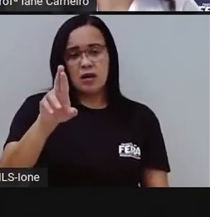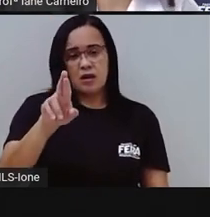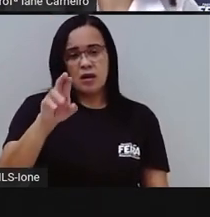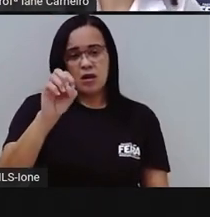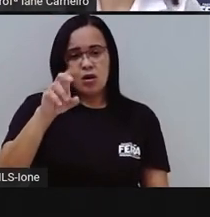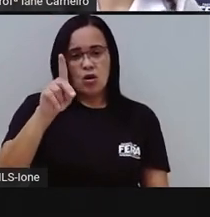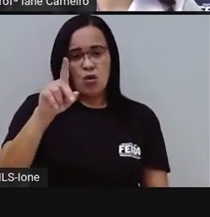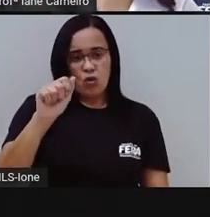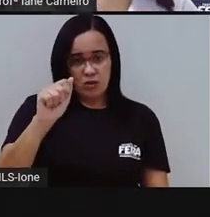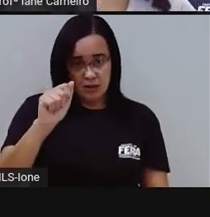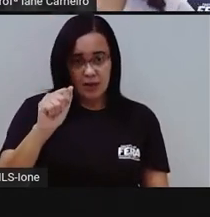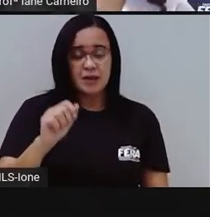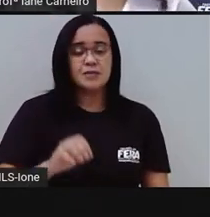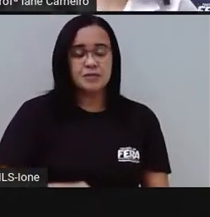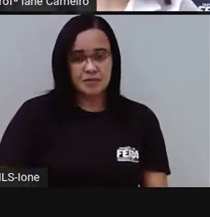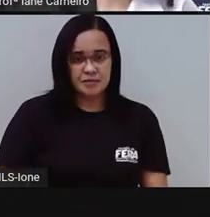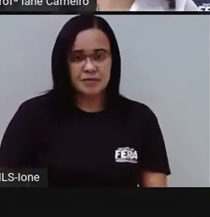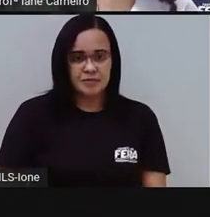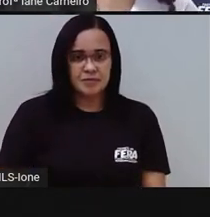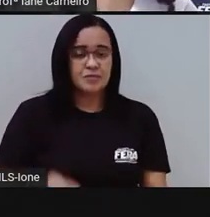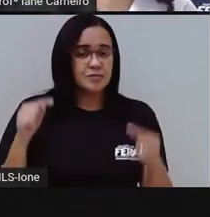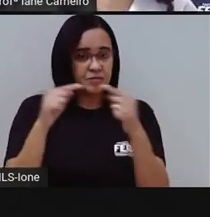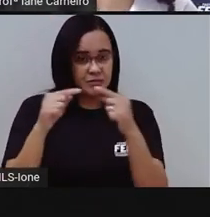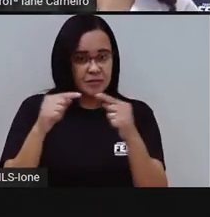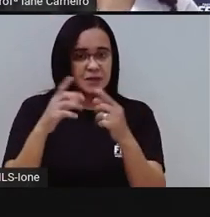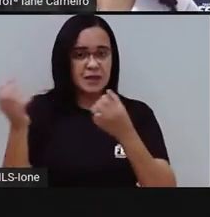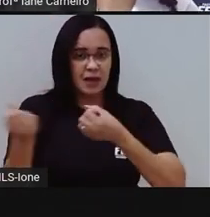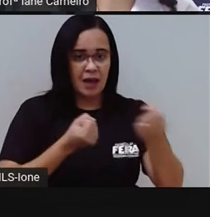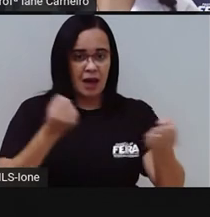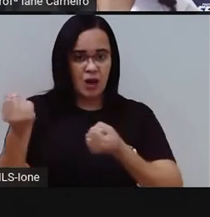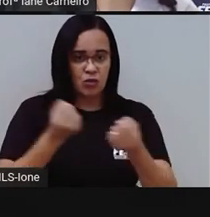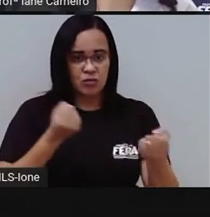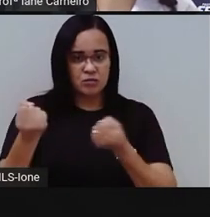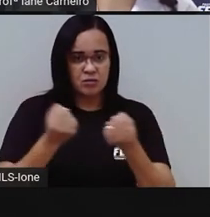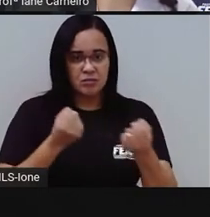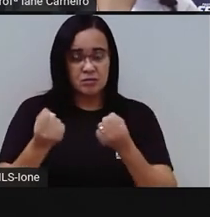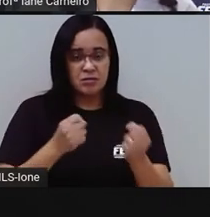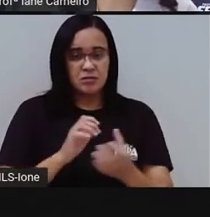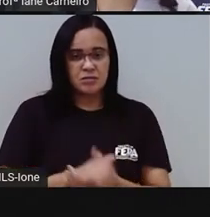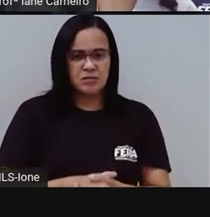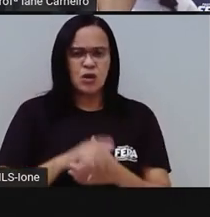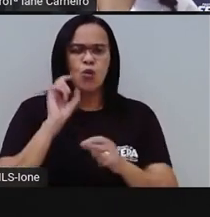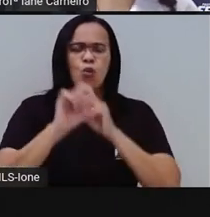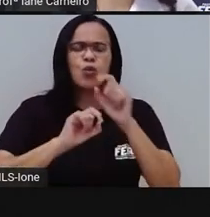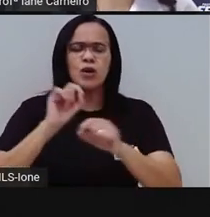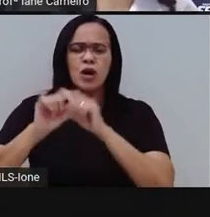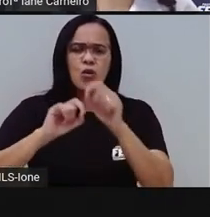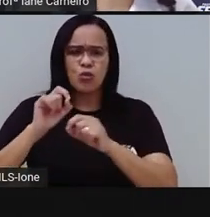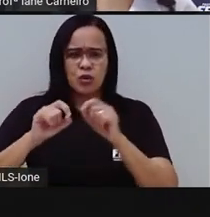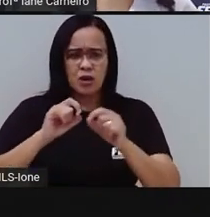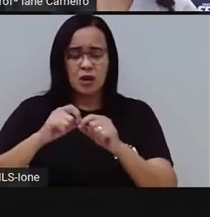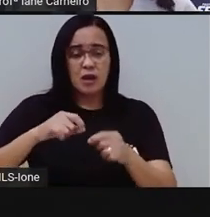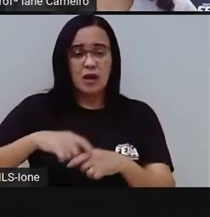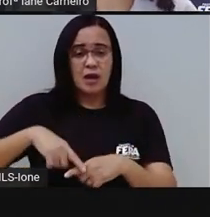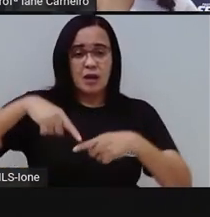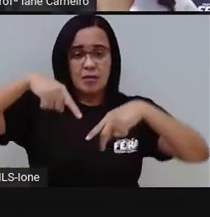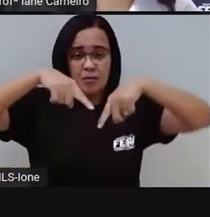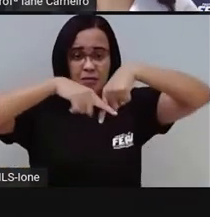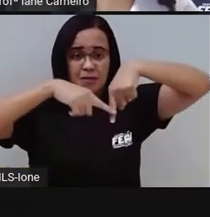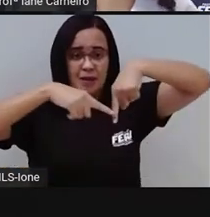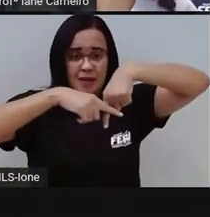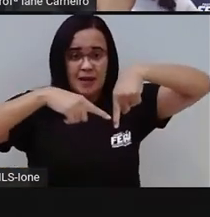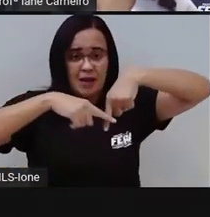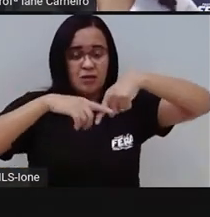o rastro é comprido. O próximo. O que é o que é que está na calça? Pode ser de ferro,